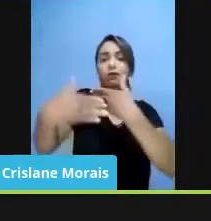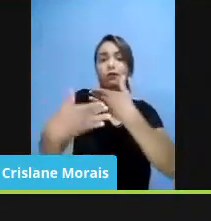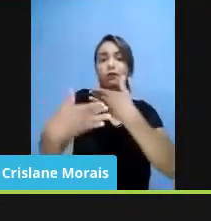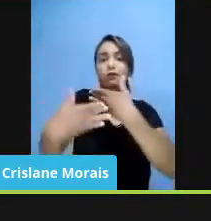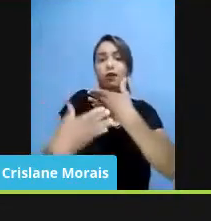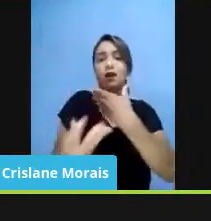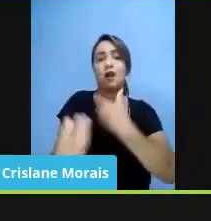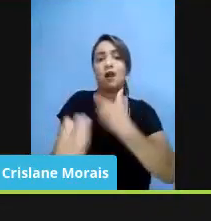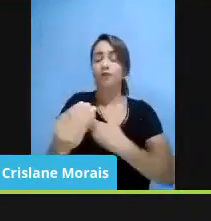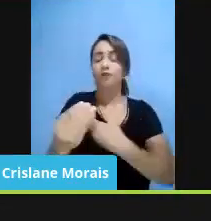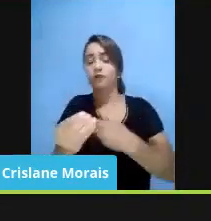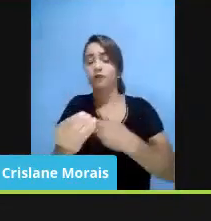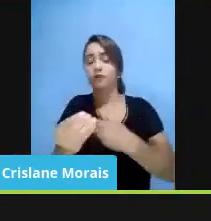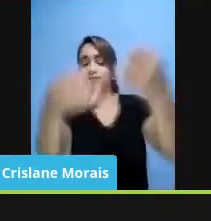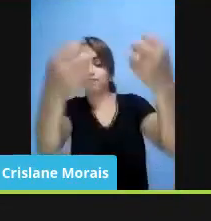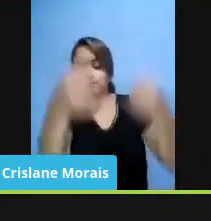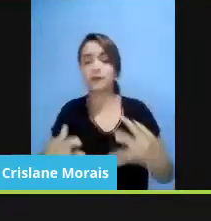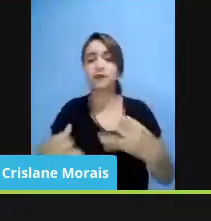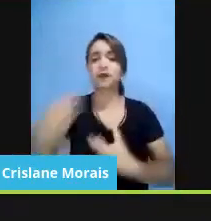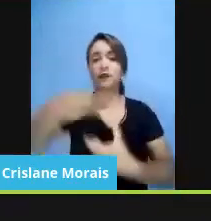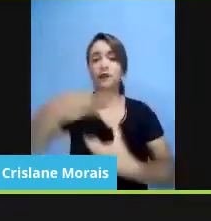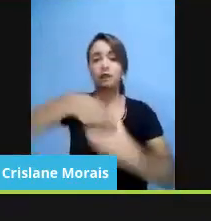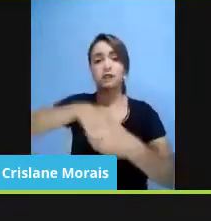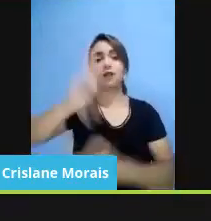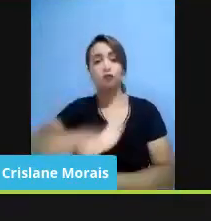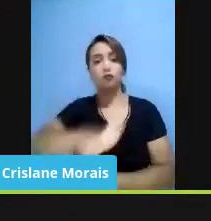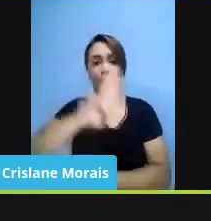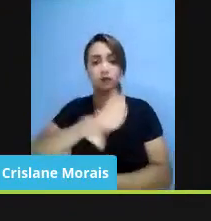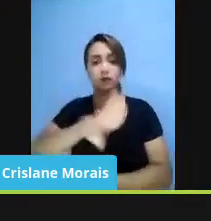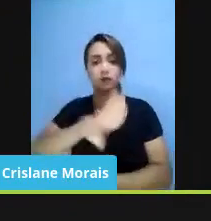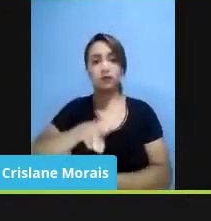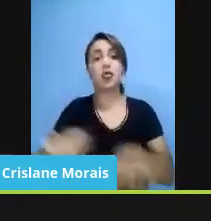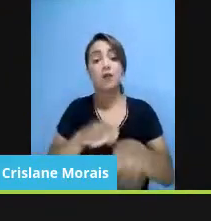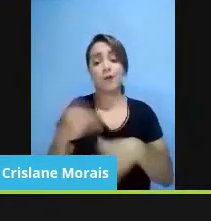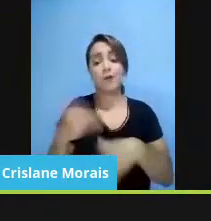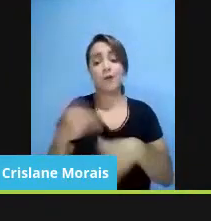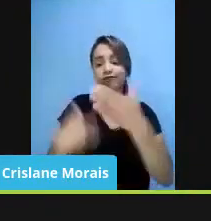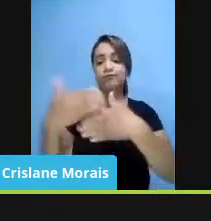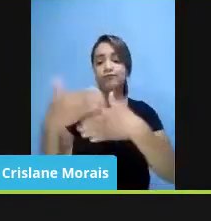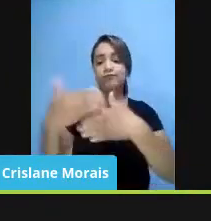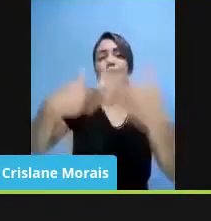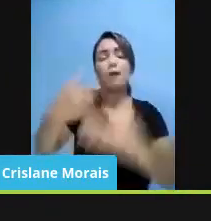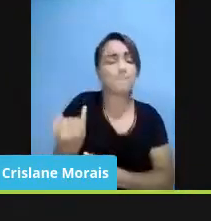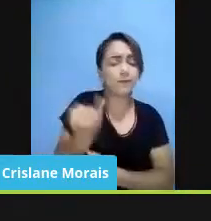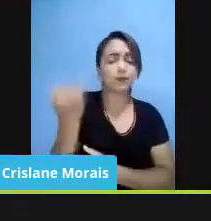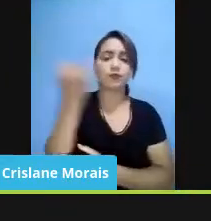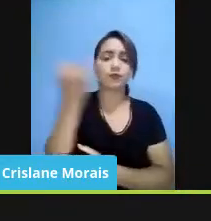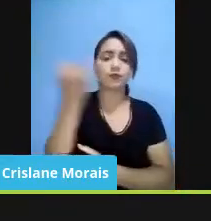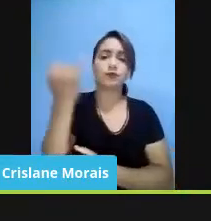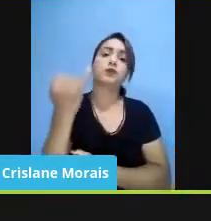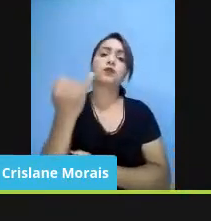universidades, ele também é outro processo extremamente importante que vai,